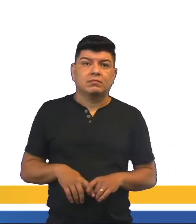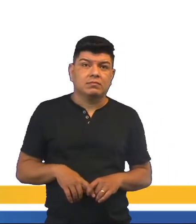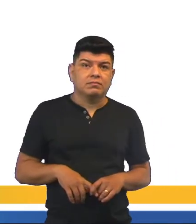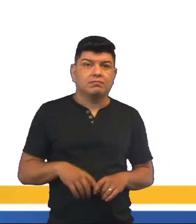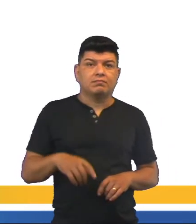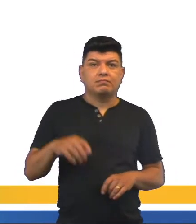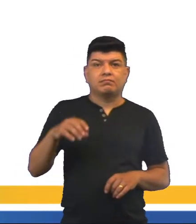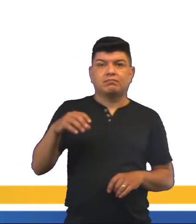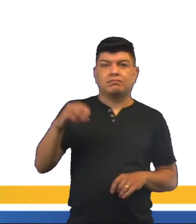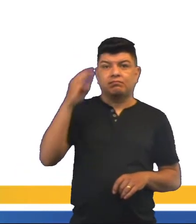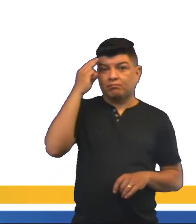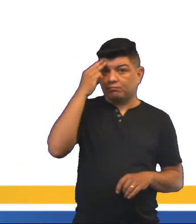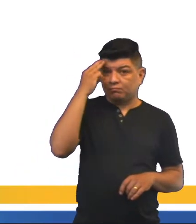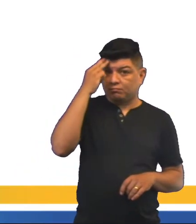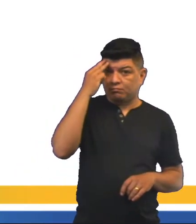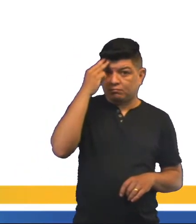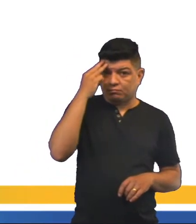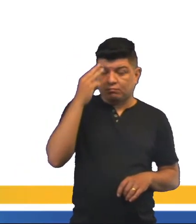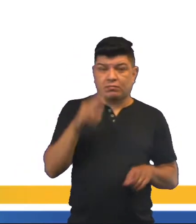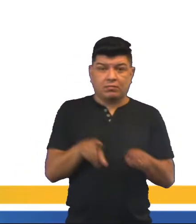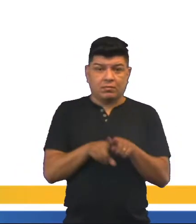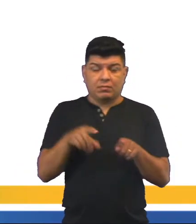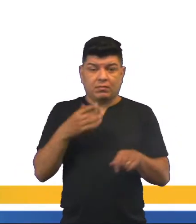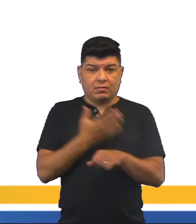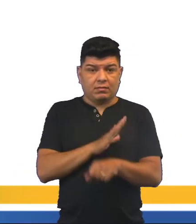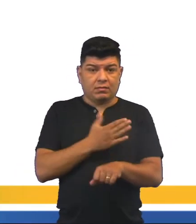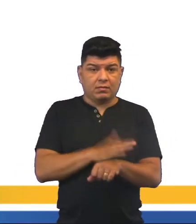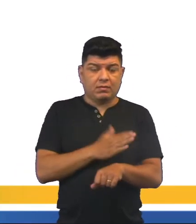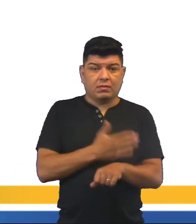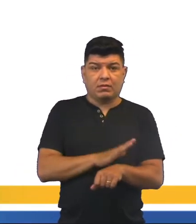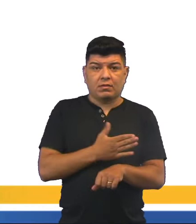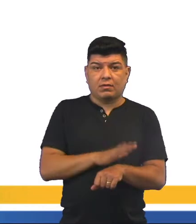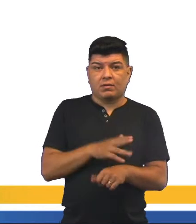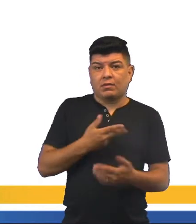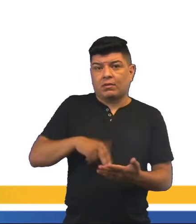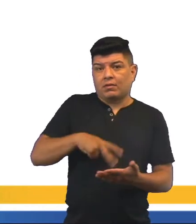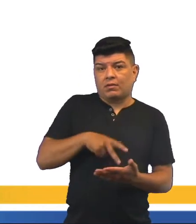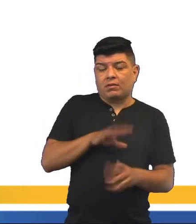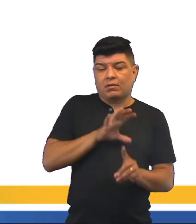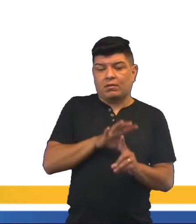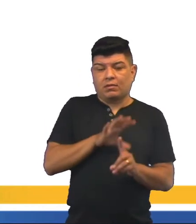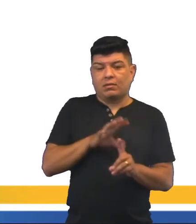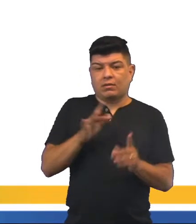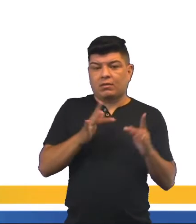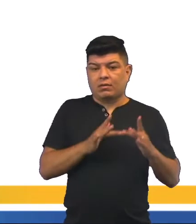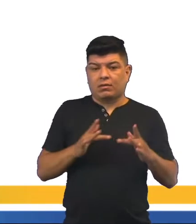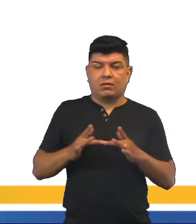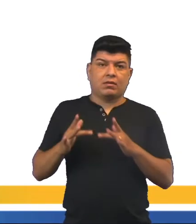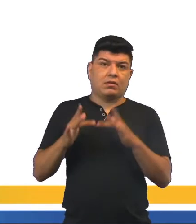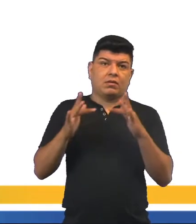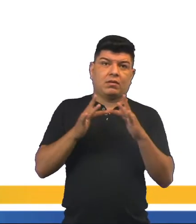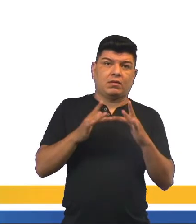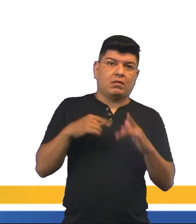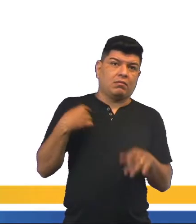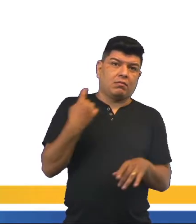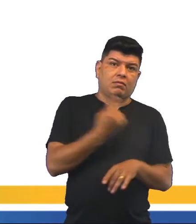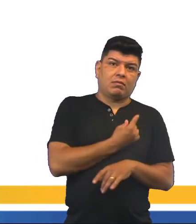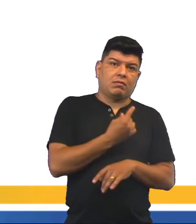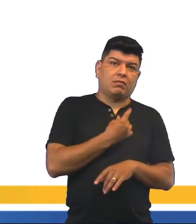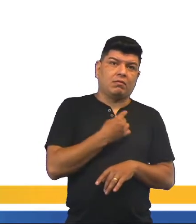memorização. Ao praticar a dança, somos induzidos a entrar em contato e nos